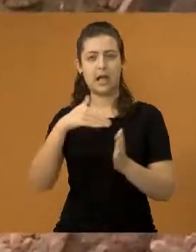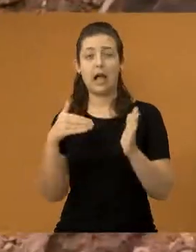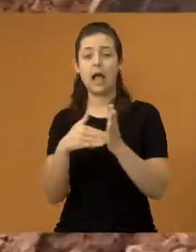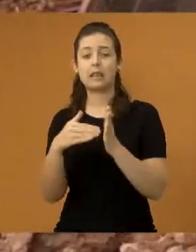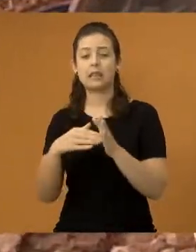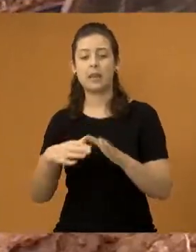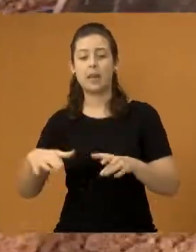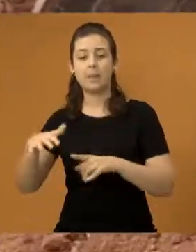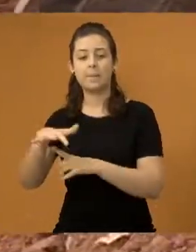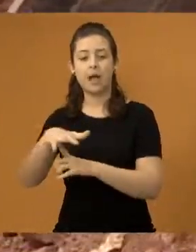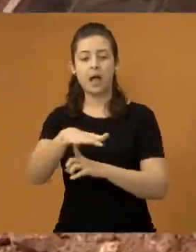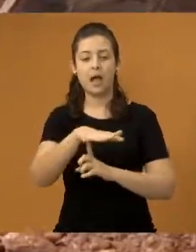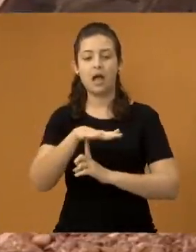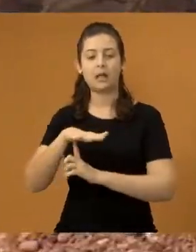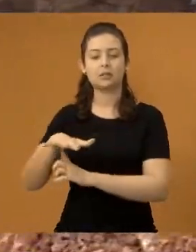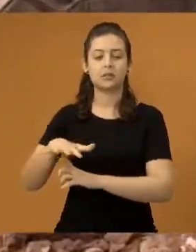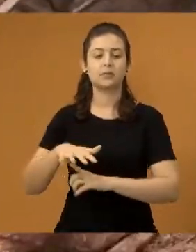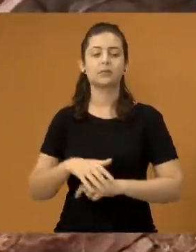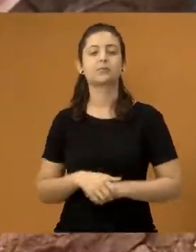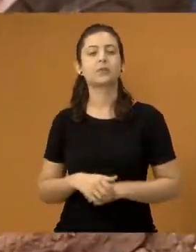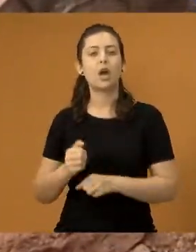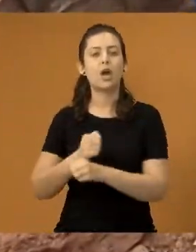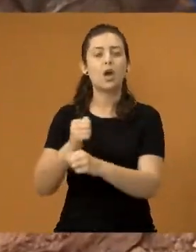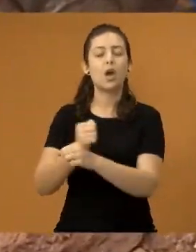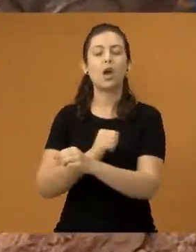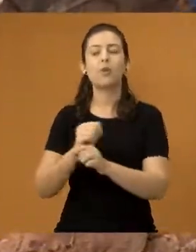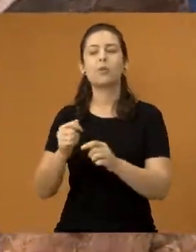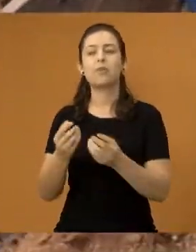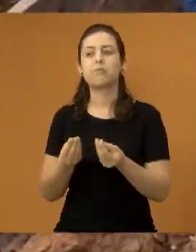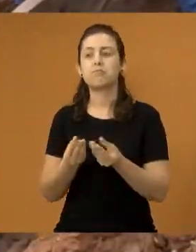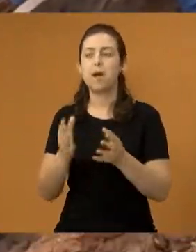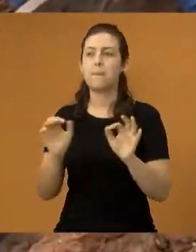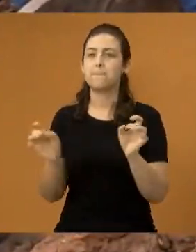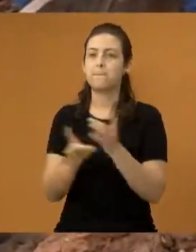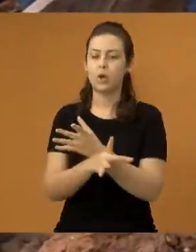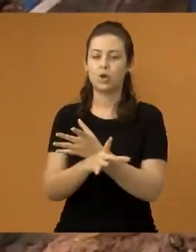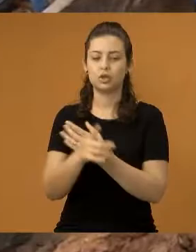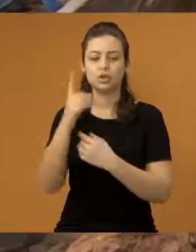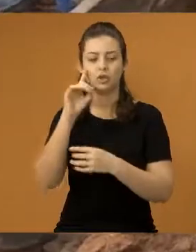o parque da cidade. Uma obra que deve ser entregue,